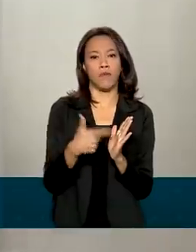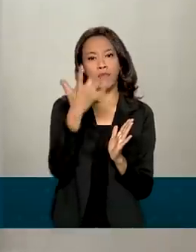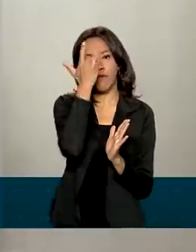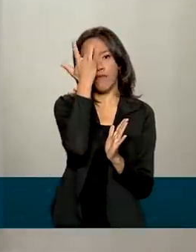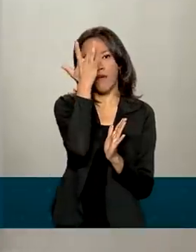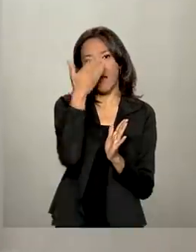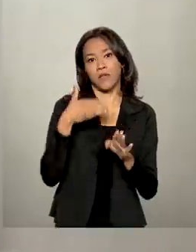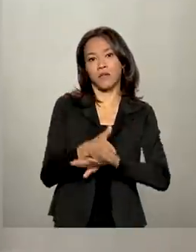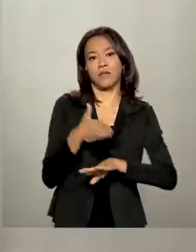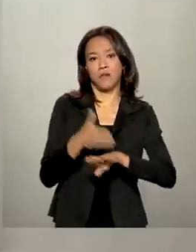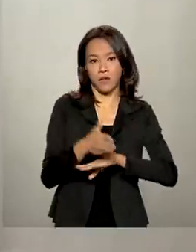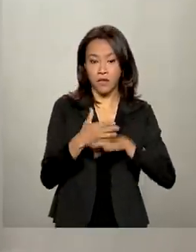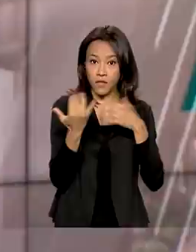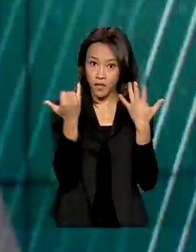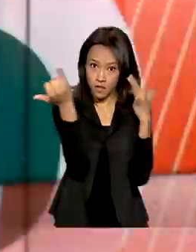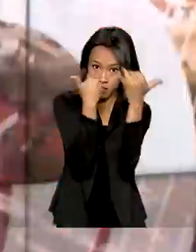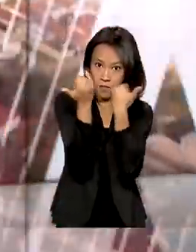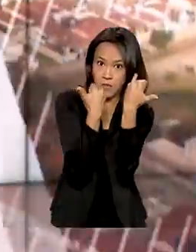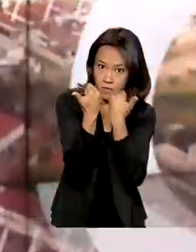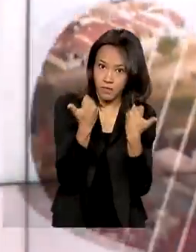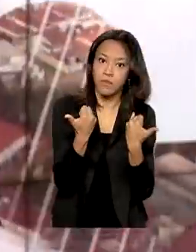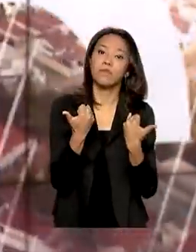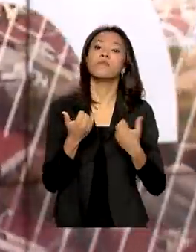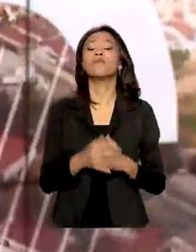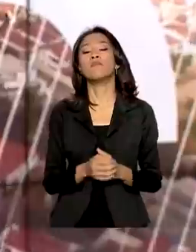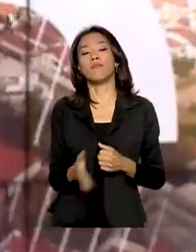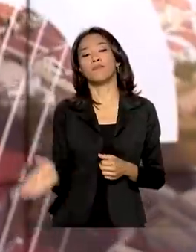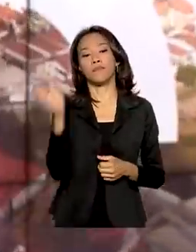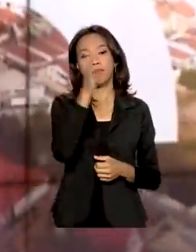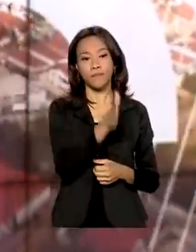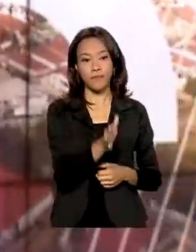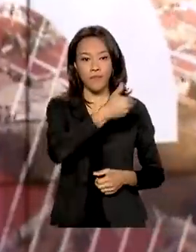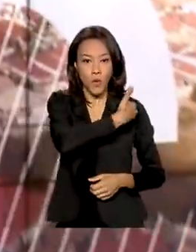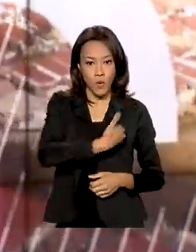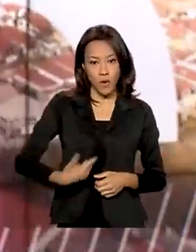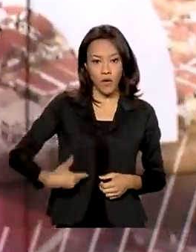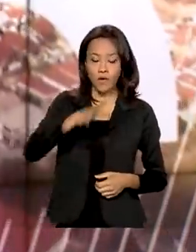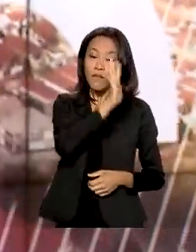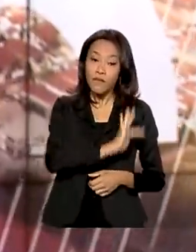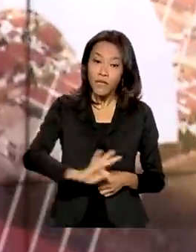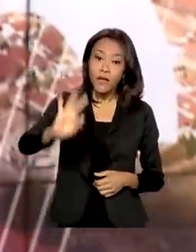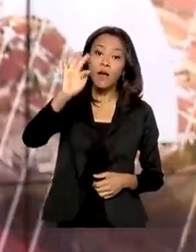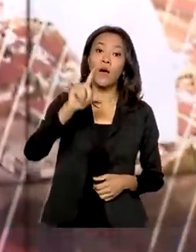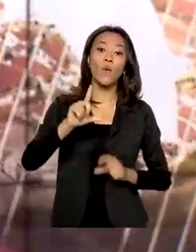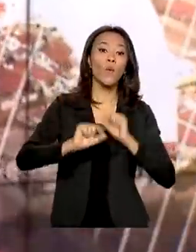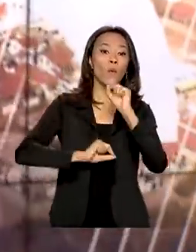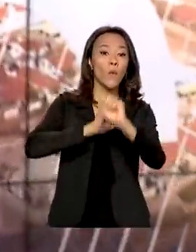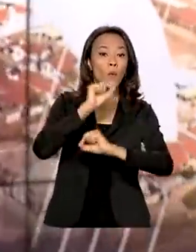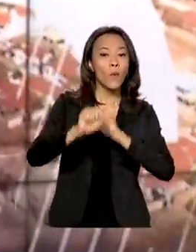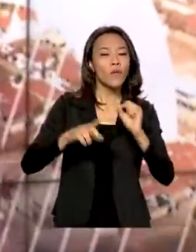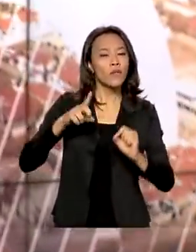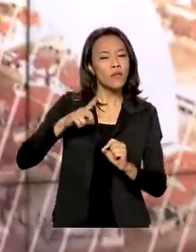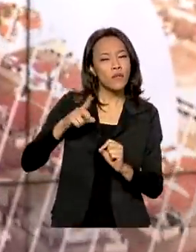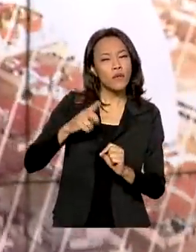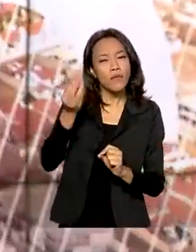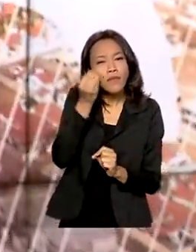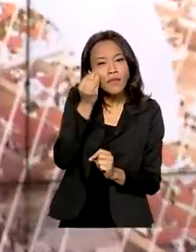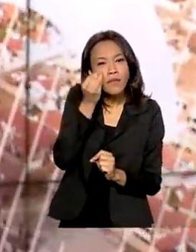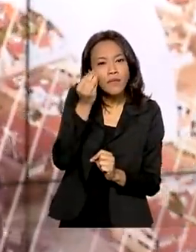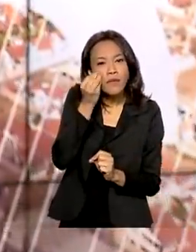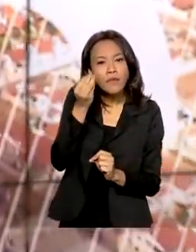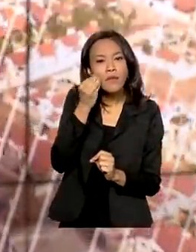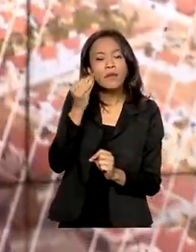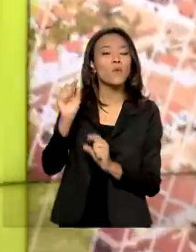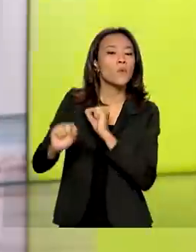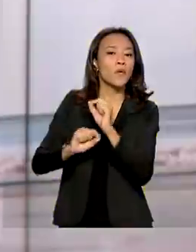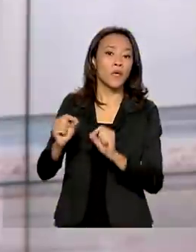informações ao cidadão. O governo federal adotou um simulador do Banco Mundial para melhorar o